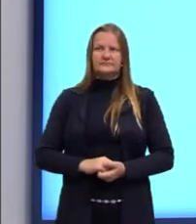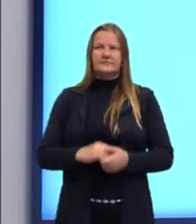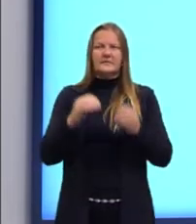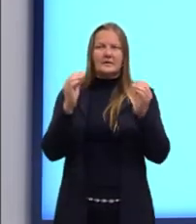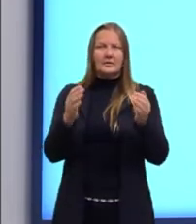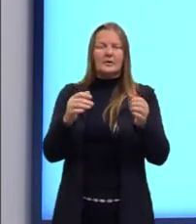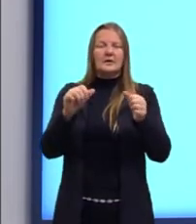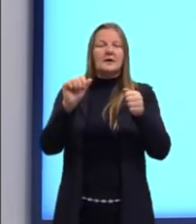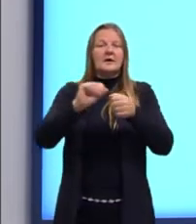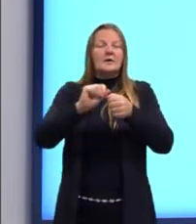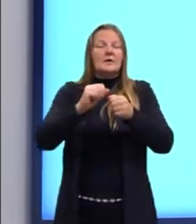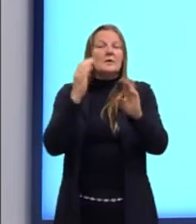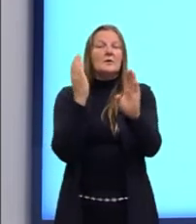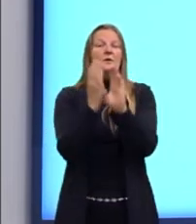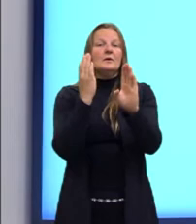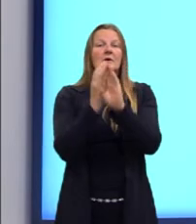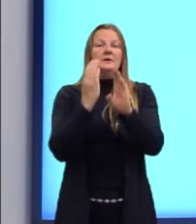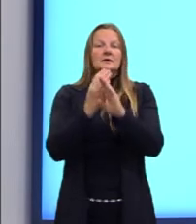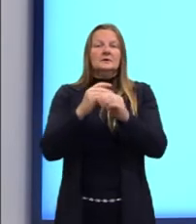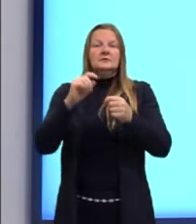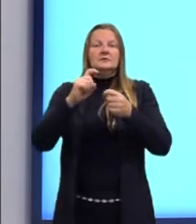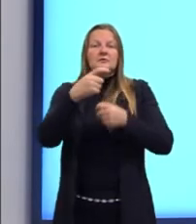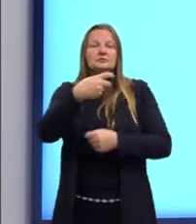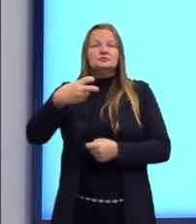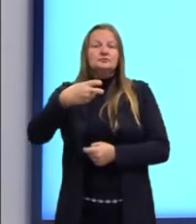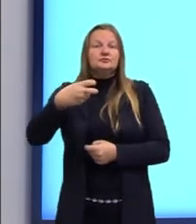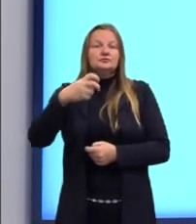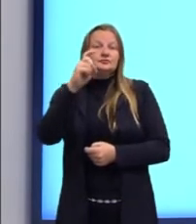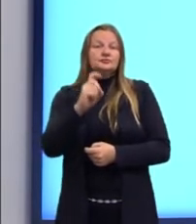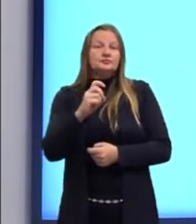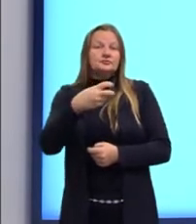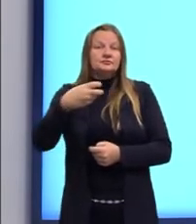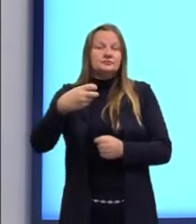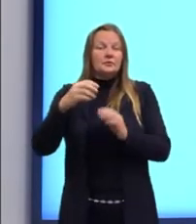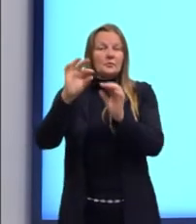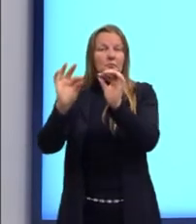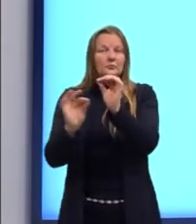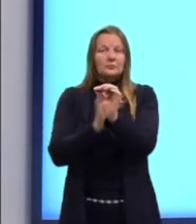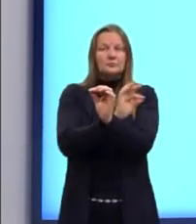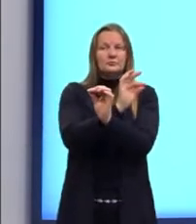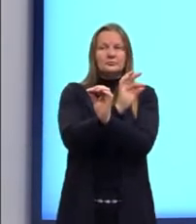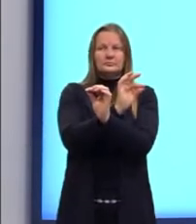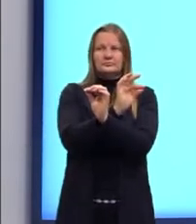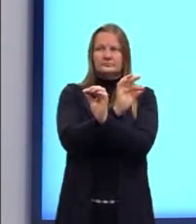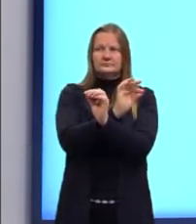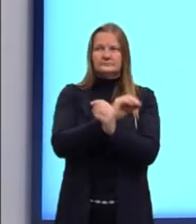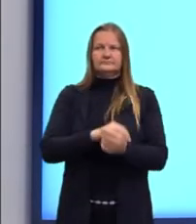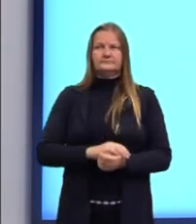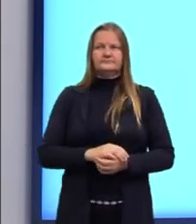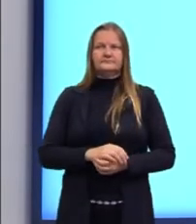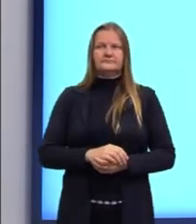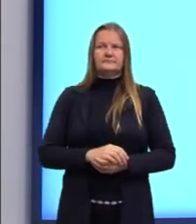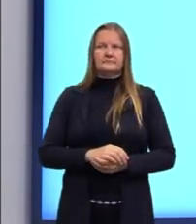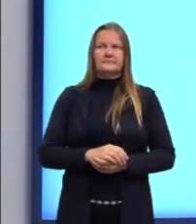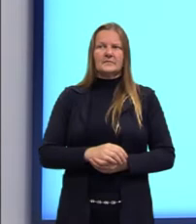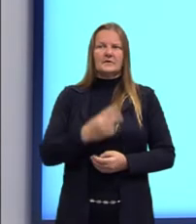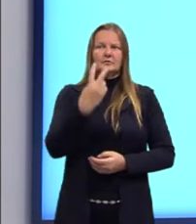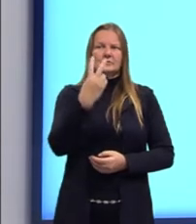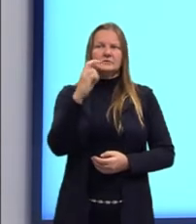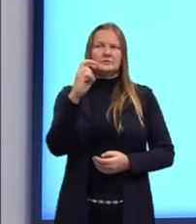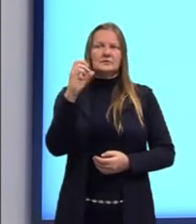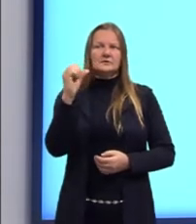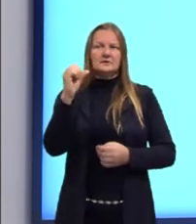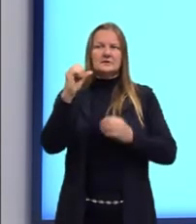sim, para descobrir o valor do X, nós vamos isolar ele, né? Em um dos lados da igualdade. Então aqui o 256